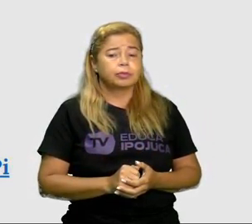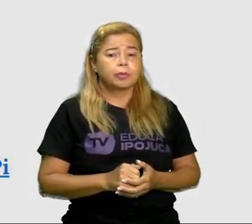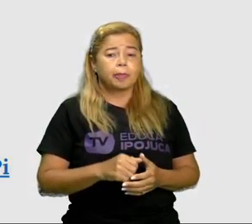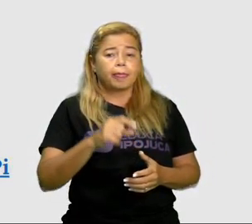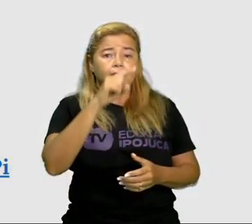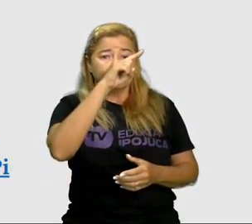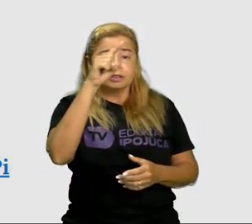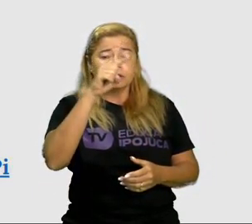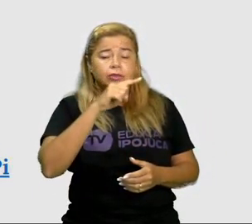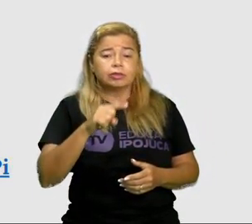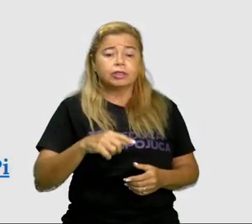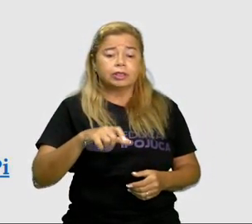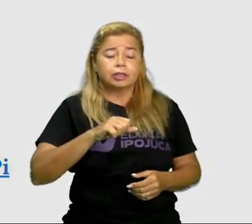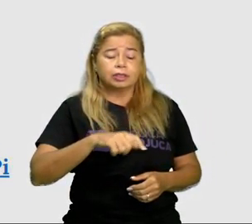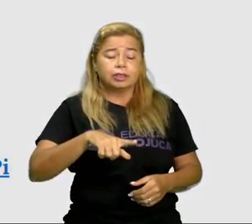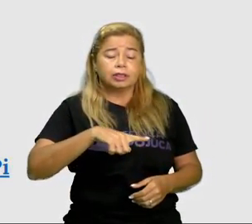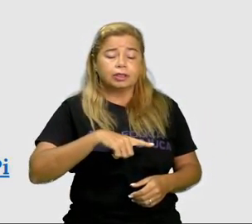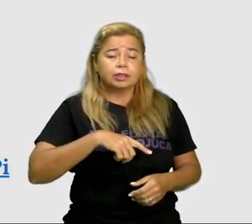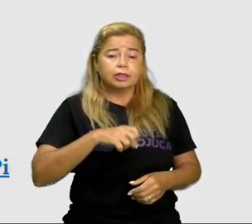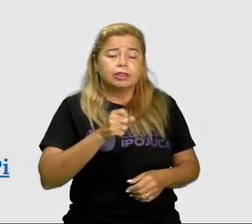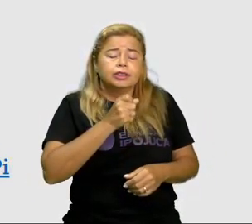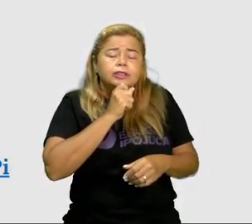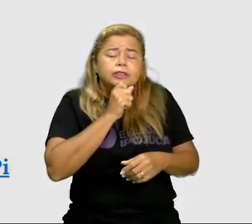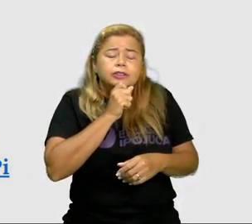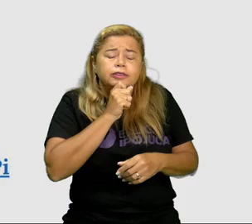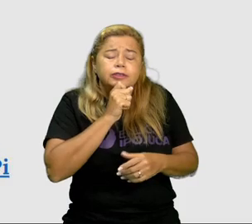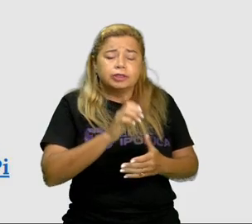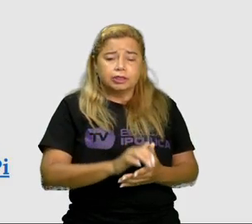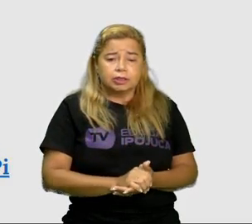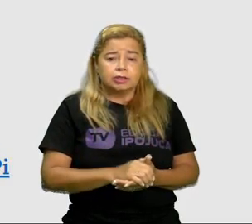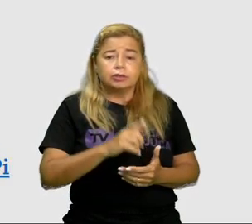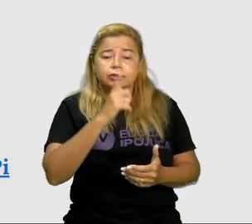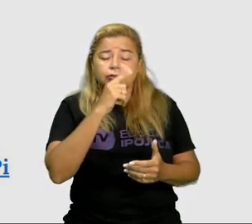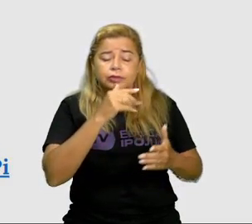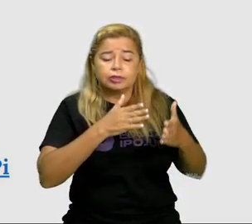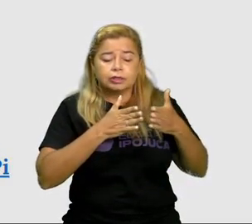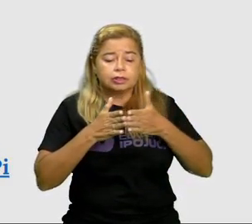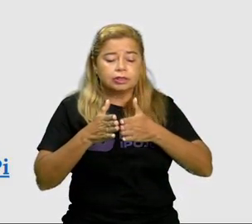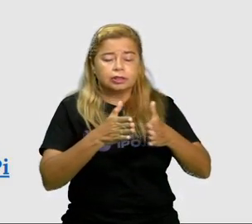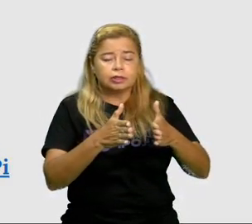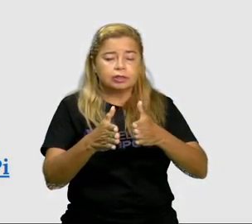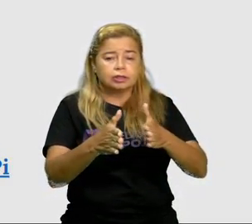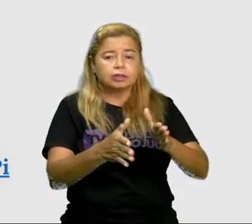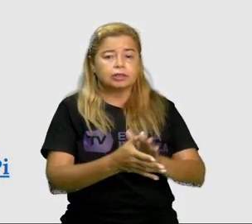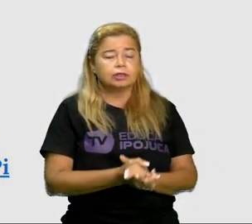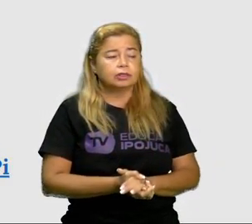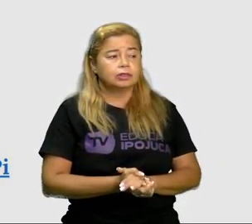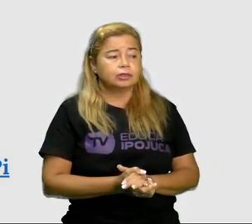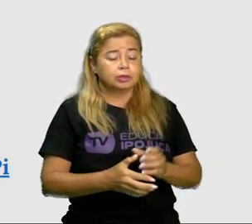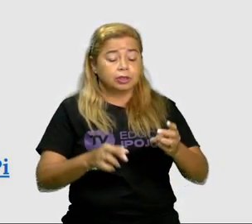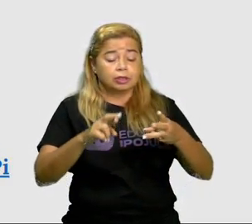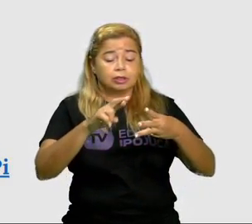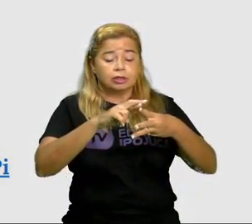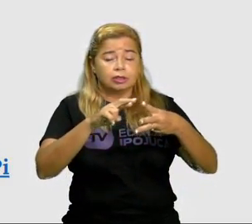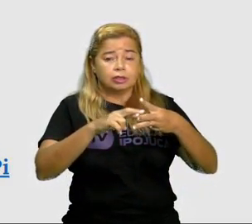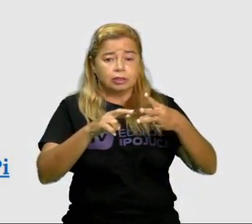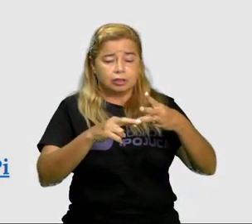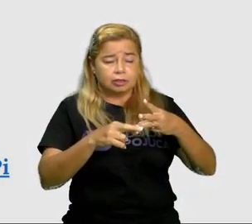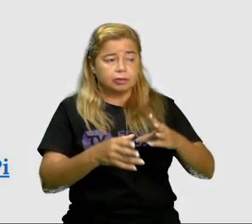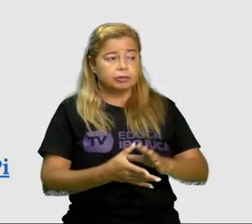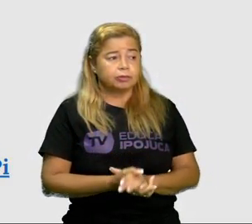frio, rio, que rima com frio, tá? E temos também,